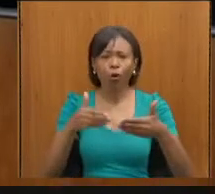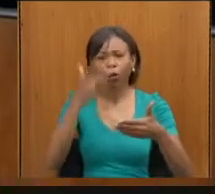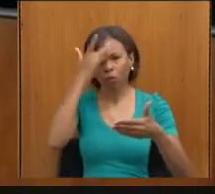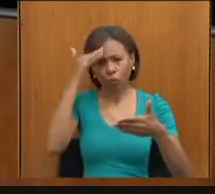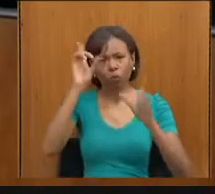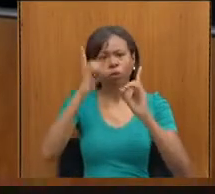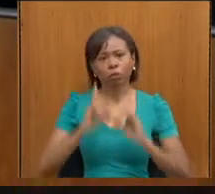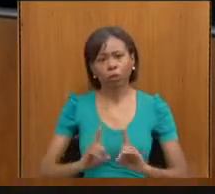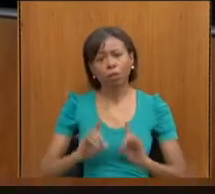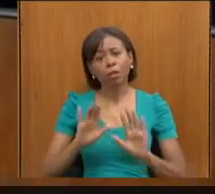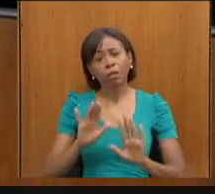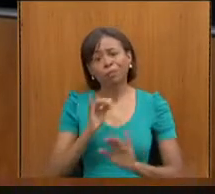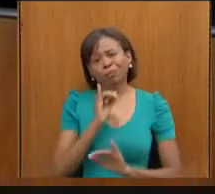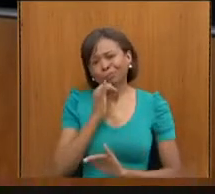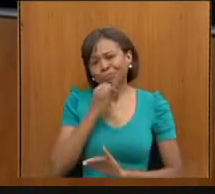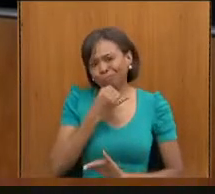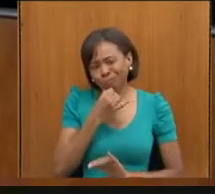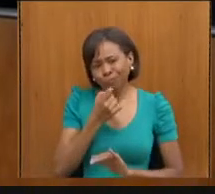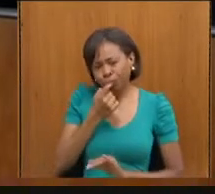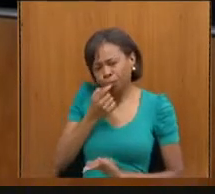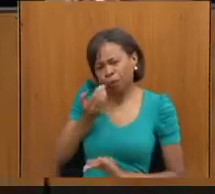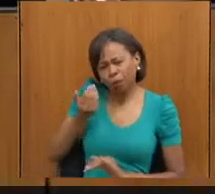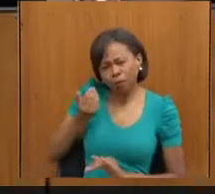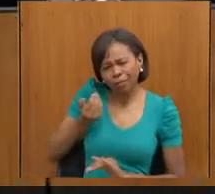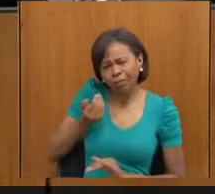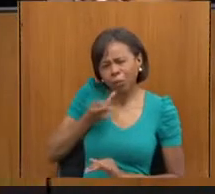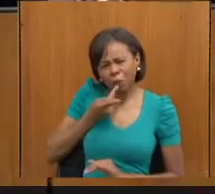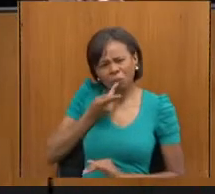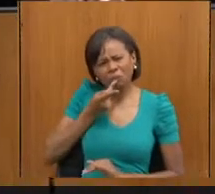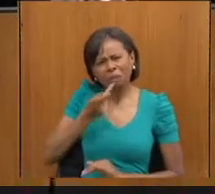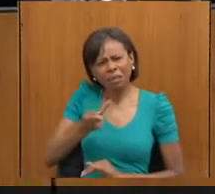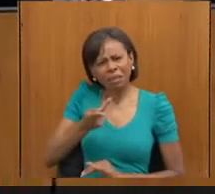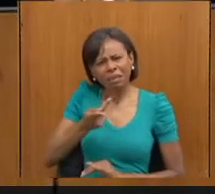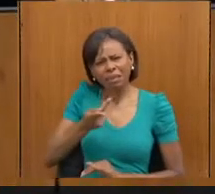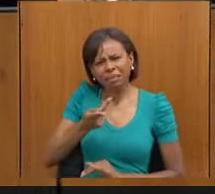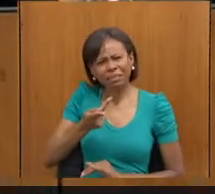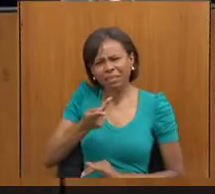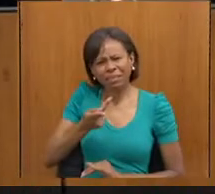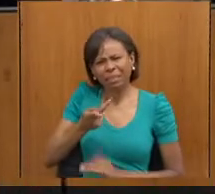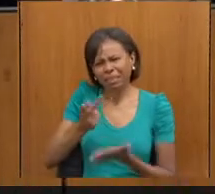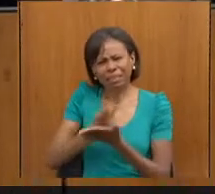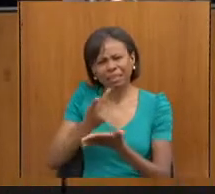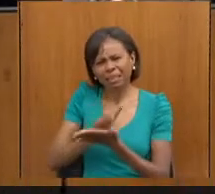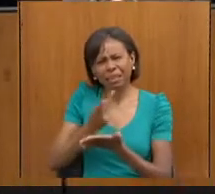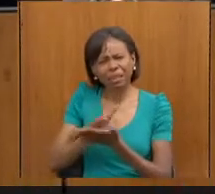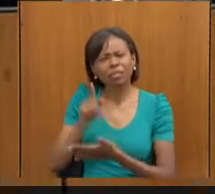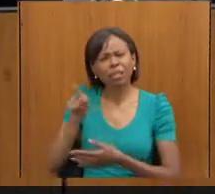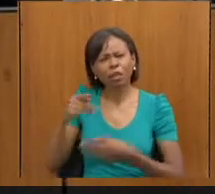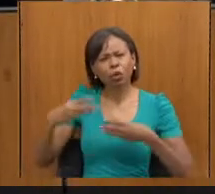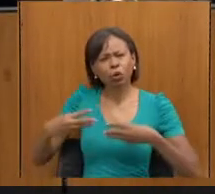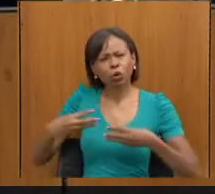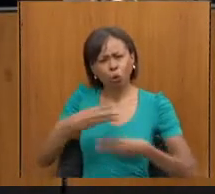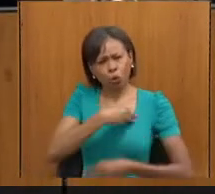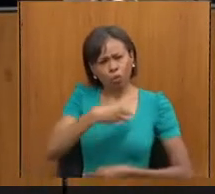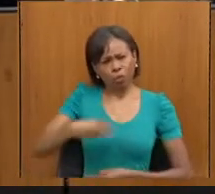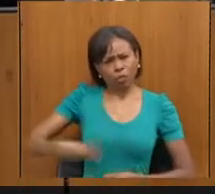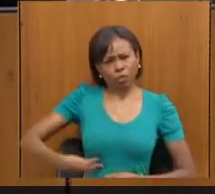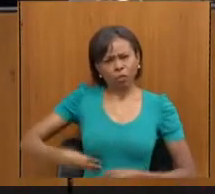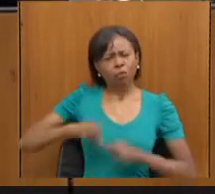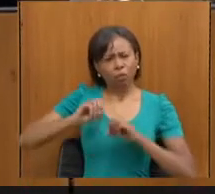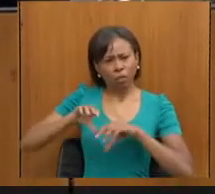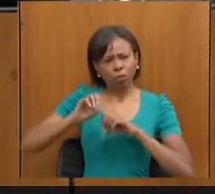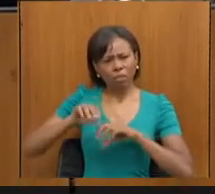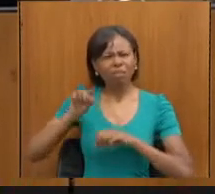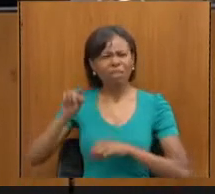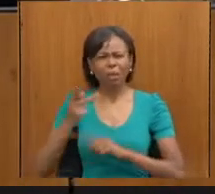tivemos recentemente uma fala muito infeliz do nosso ministro da Educação, onde ele trouxe uma